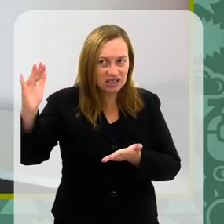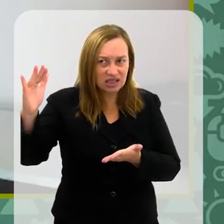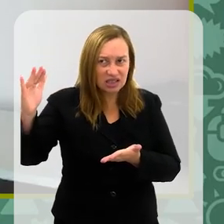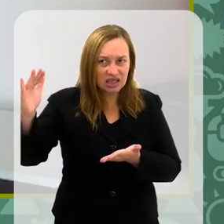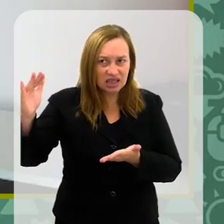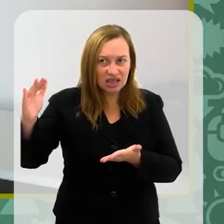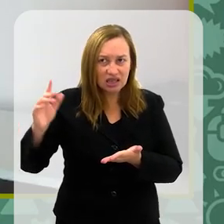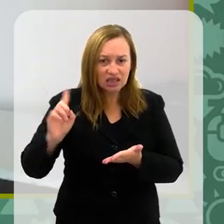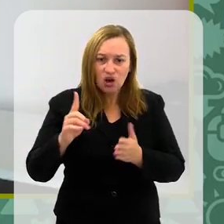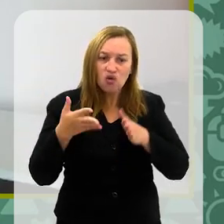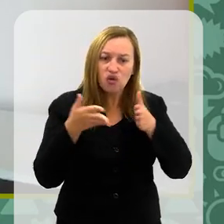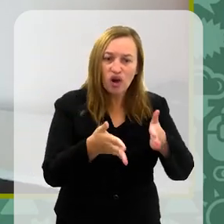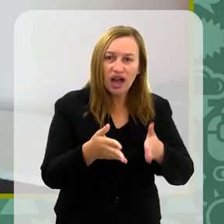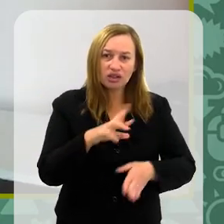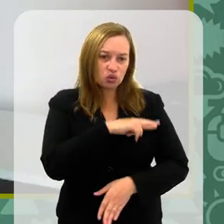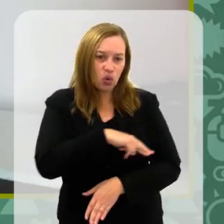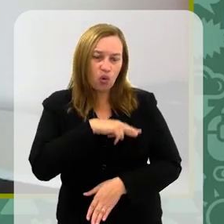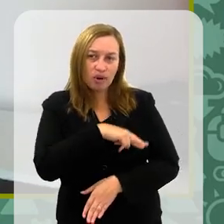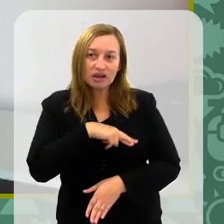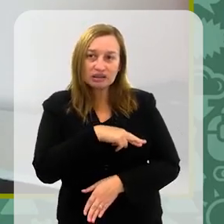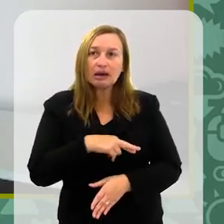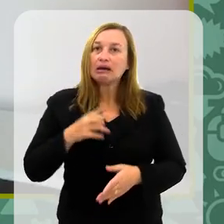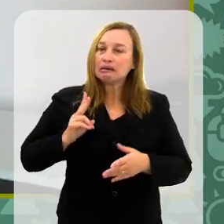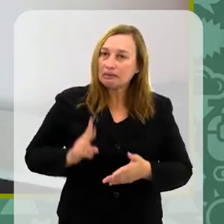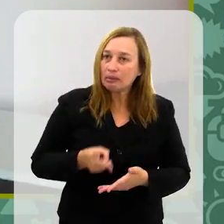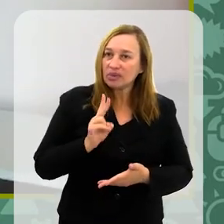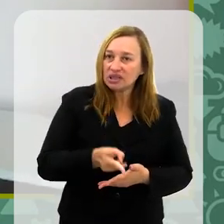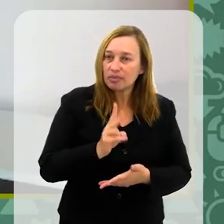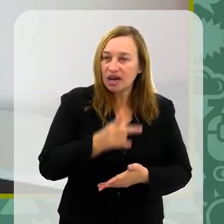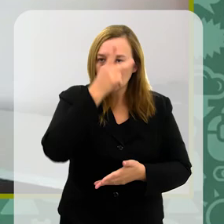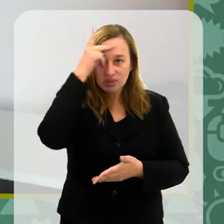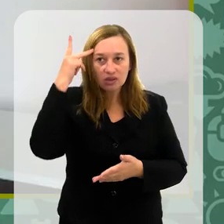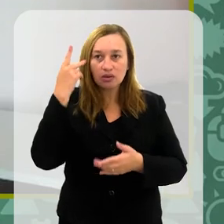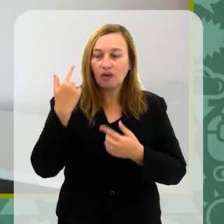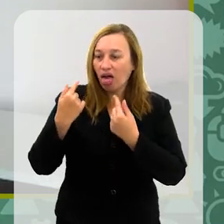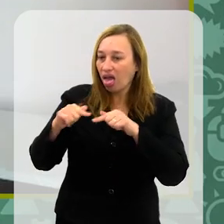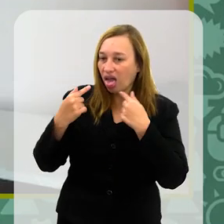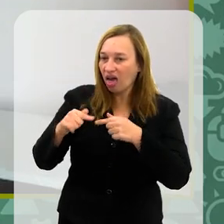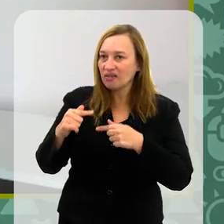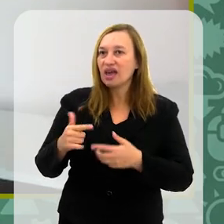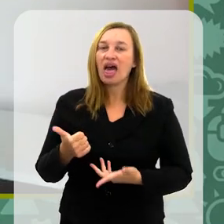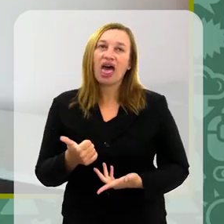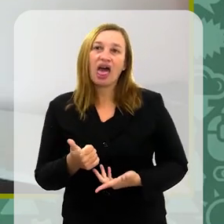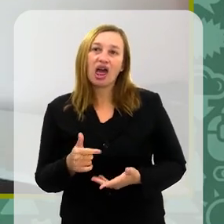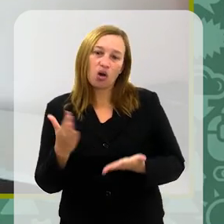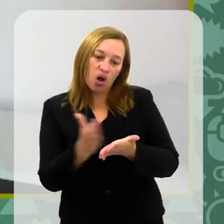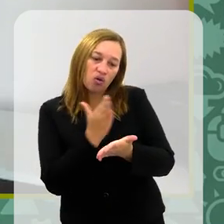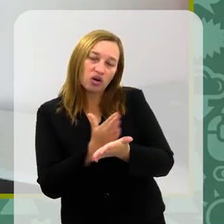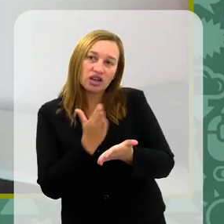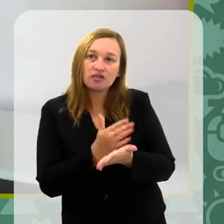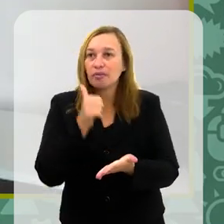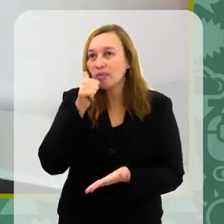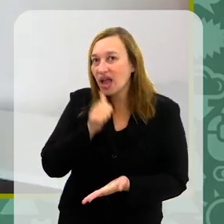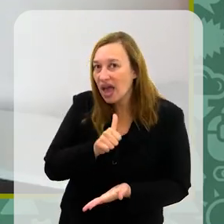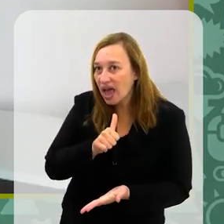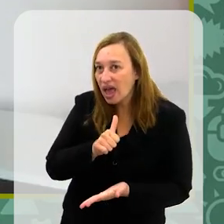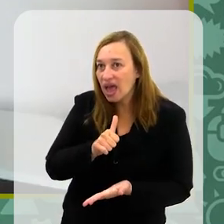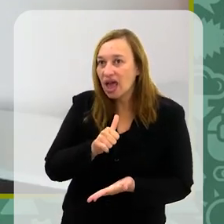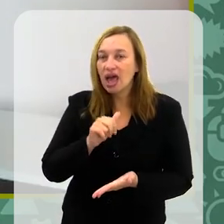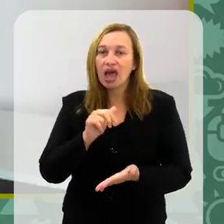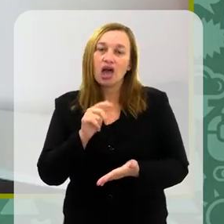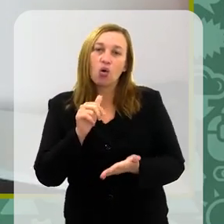muito de romance. Então, eu era o tempo inteiro contestada, tipo, tá, mas é um livro para mulheres? É um livro para meninas?